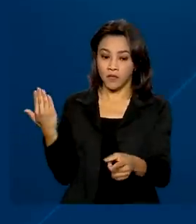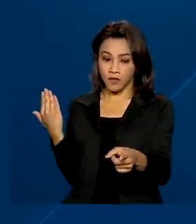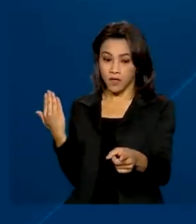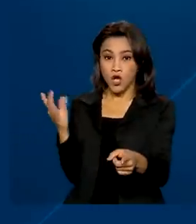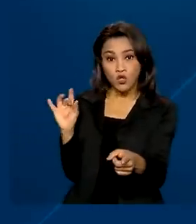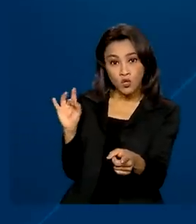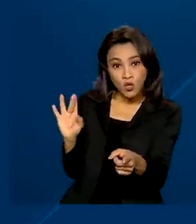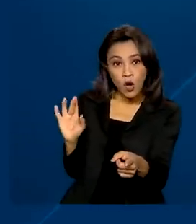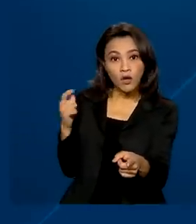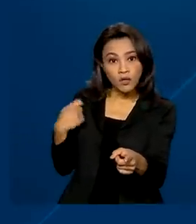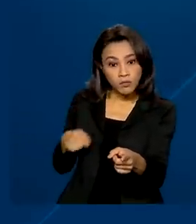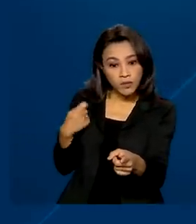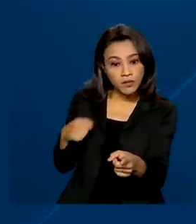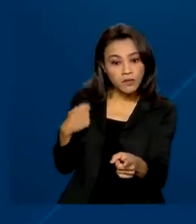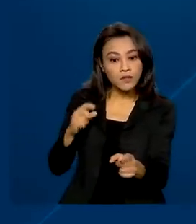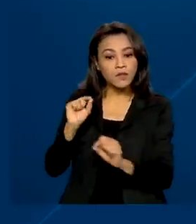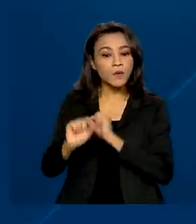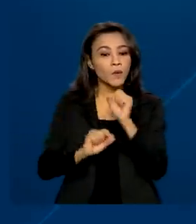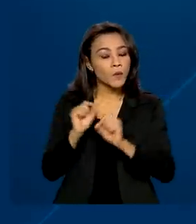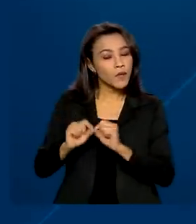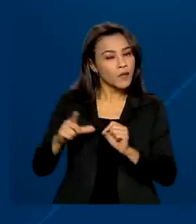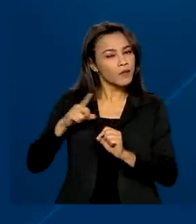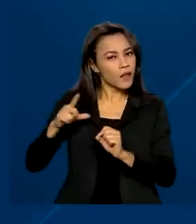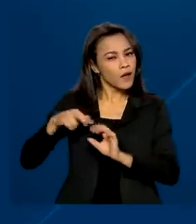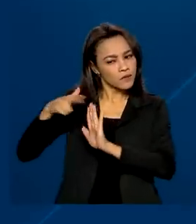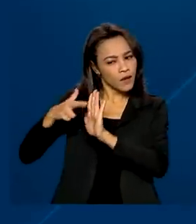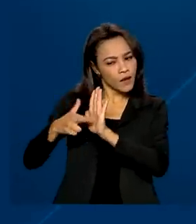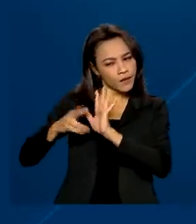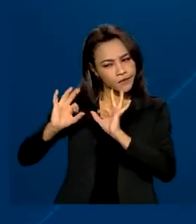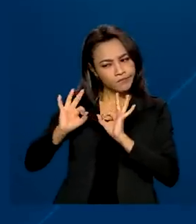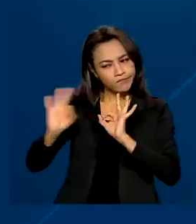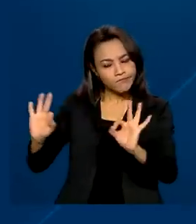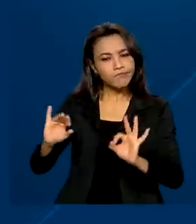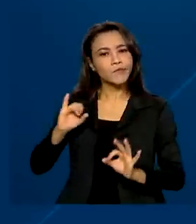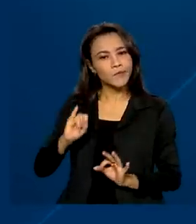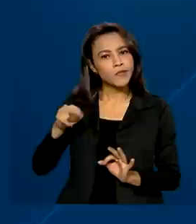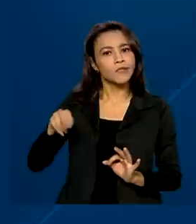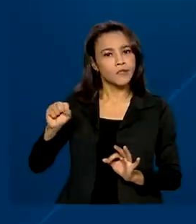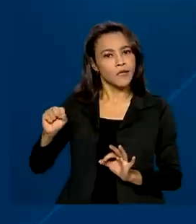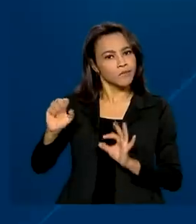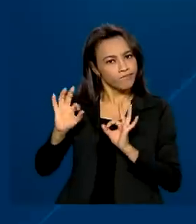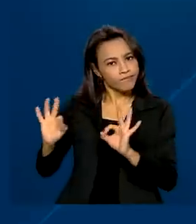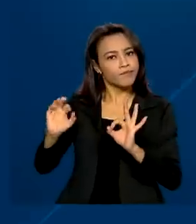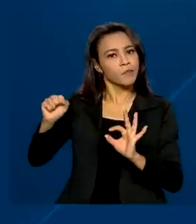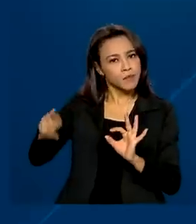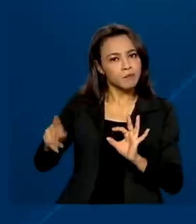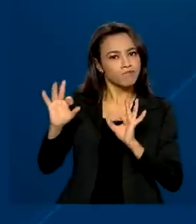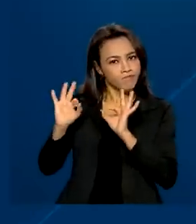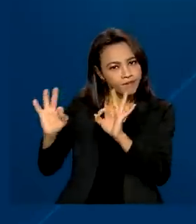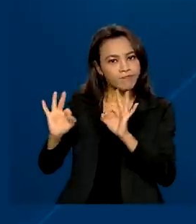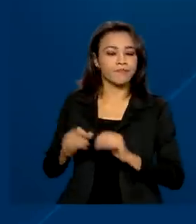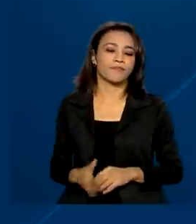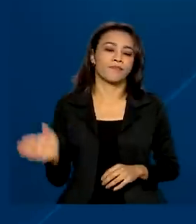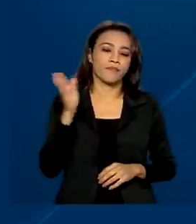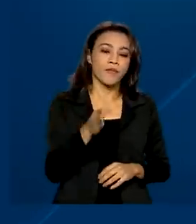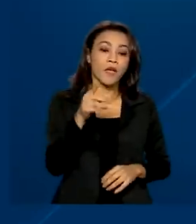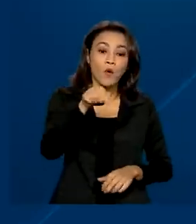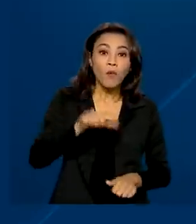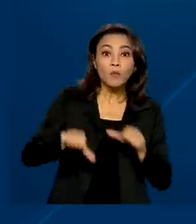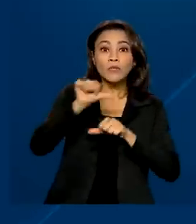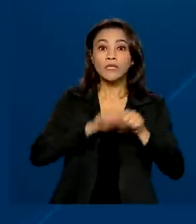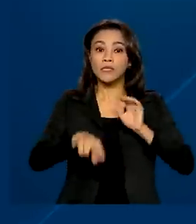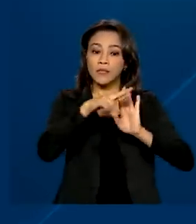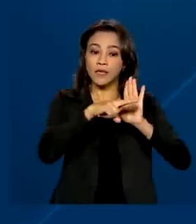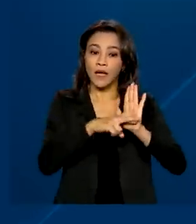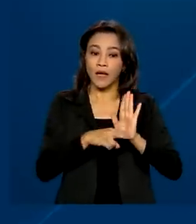de regularidade previdenciária da empresa tomadora permanece. Com as alterações nas regras do Pronamp,